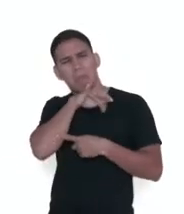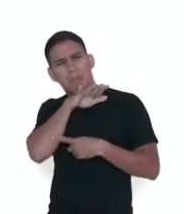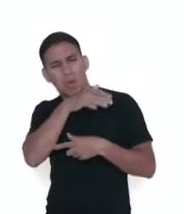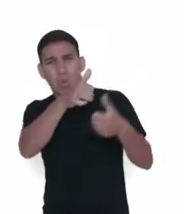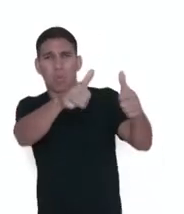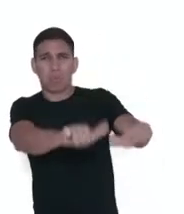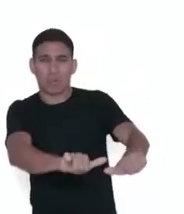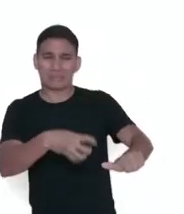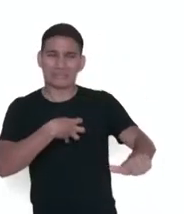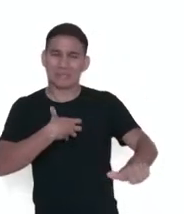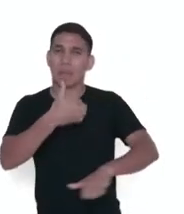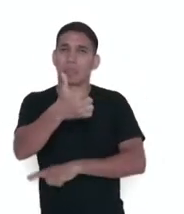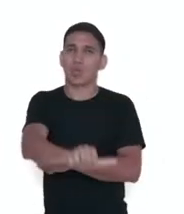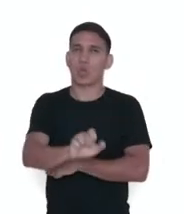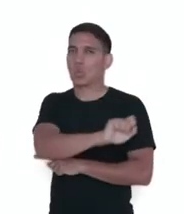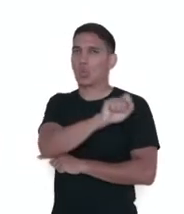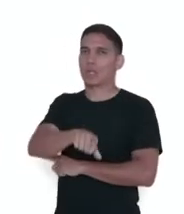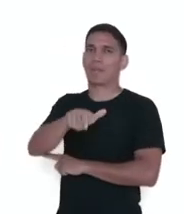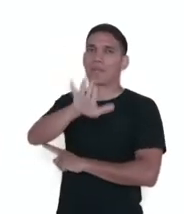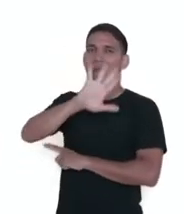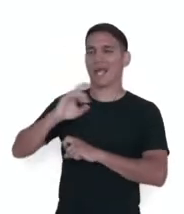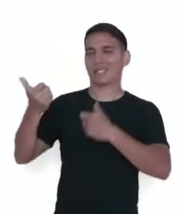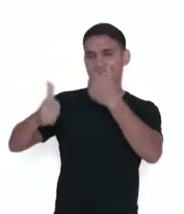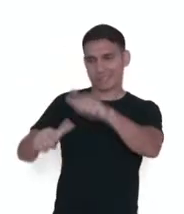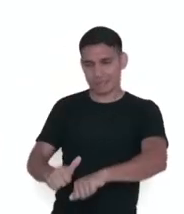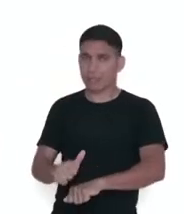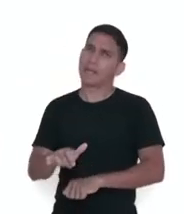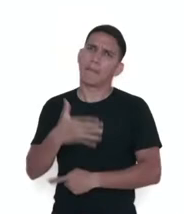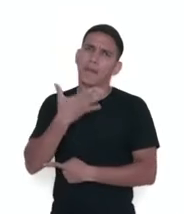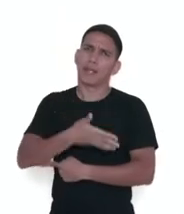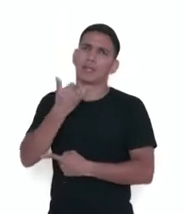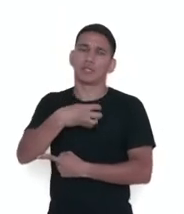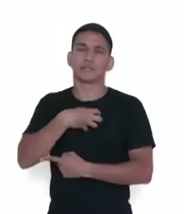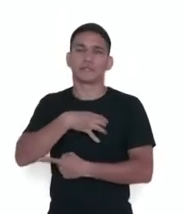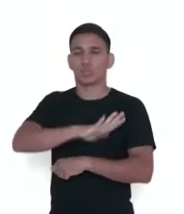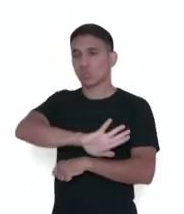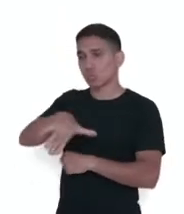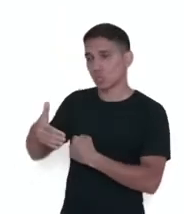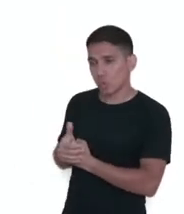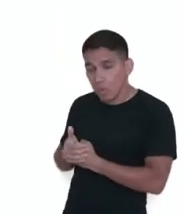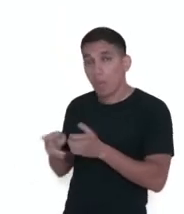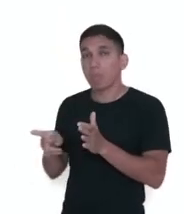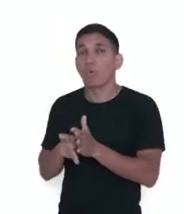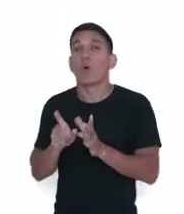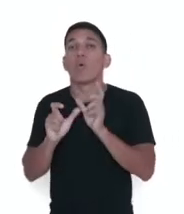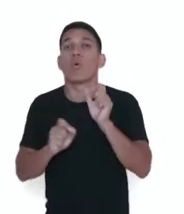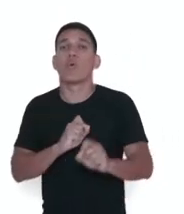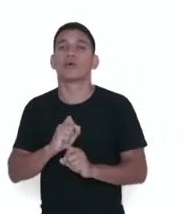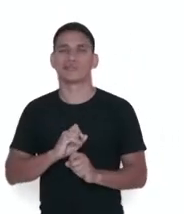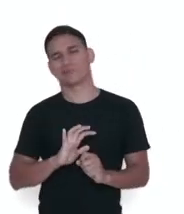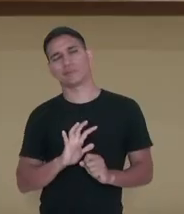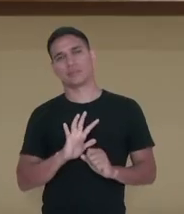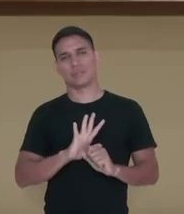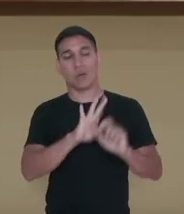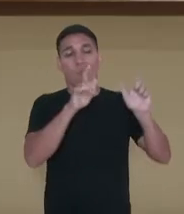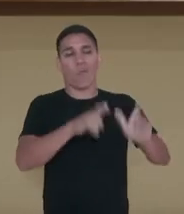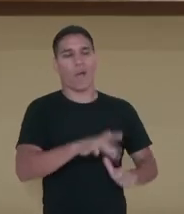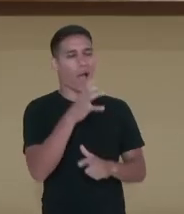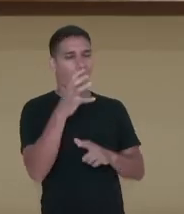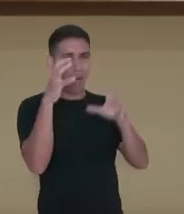exame. Teria sido muito sensato ter escondido tal palavra num quarto escuro. Não teria magoado tanto.